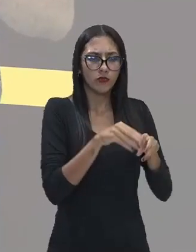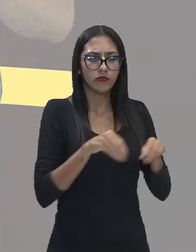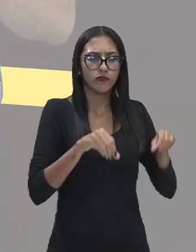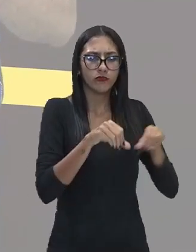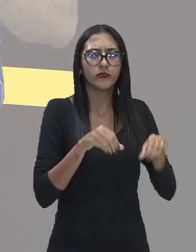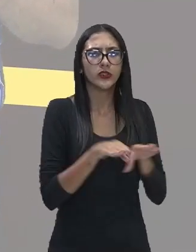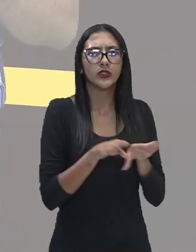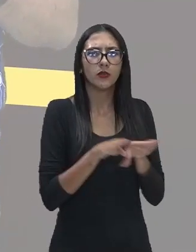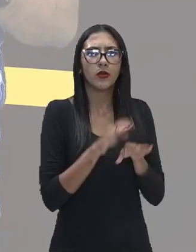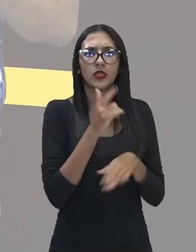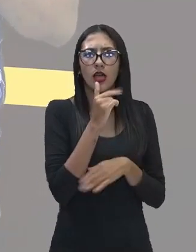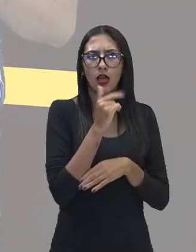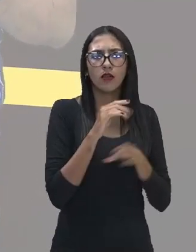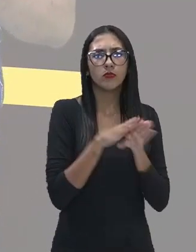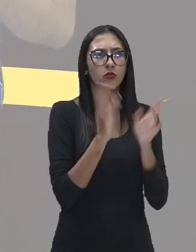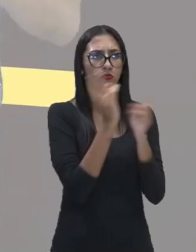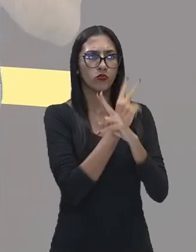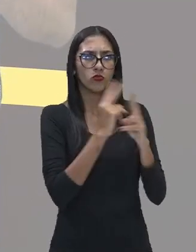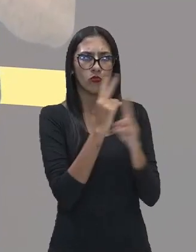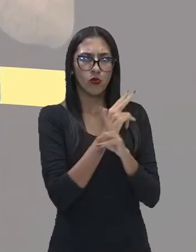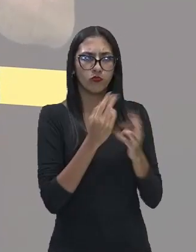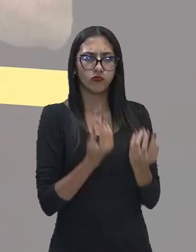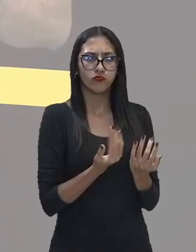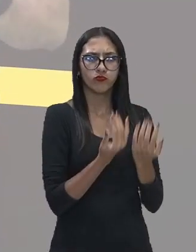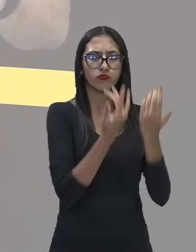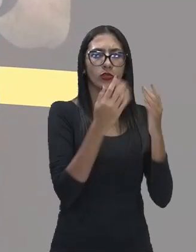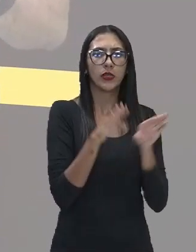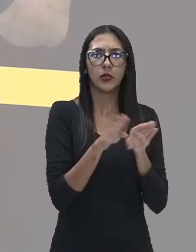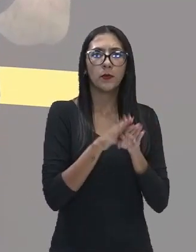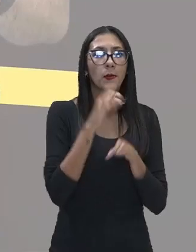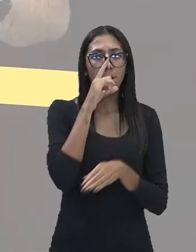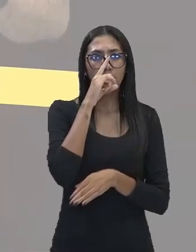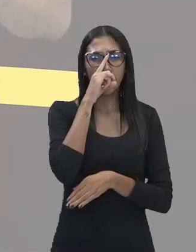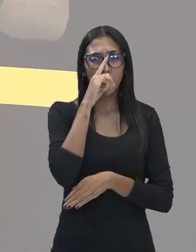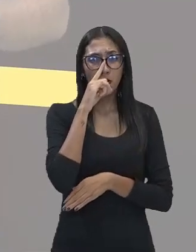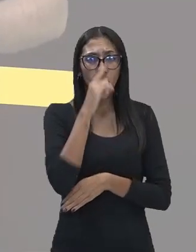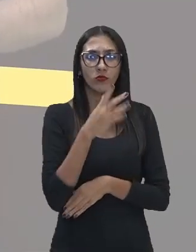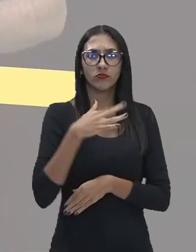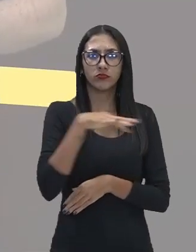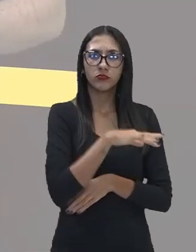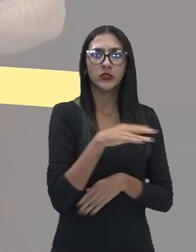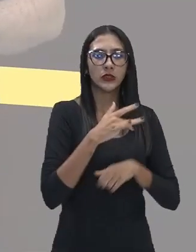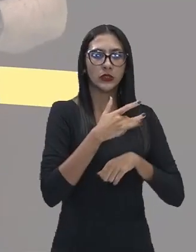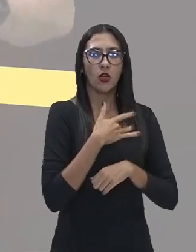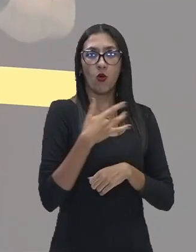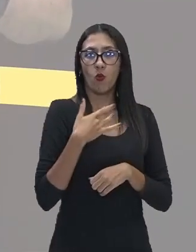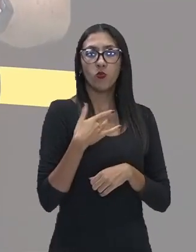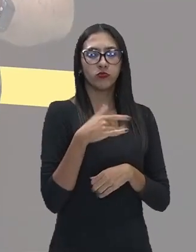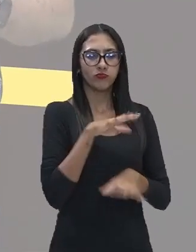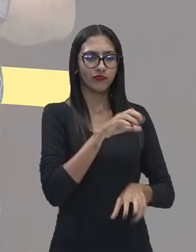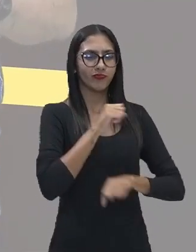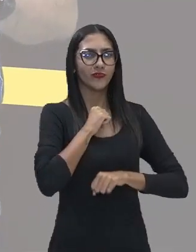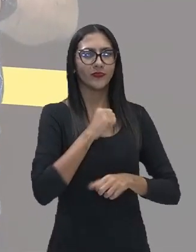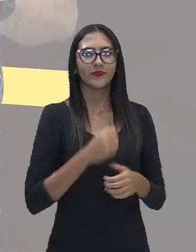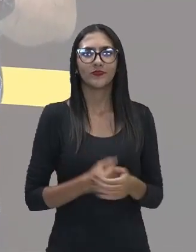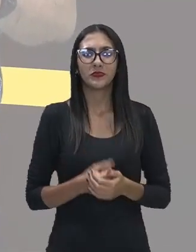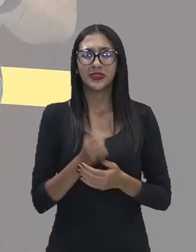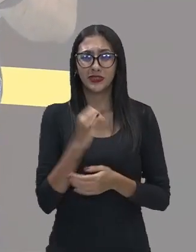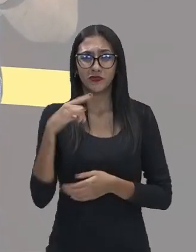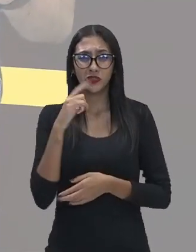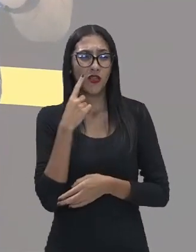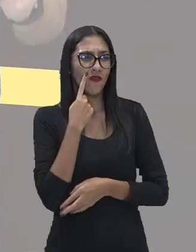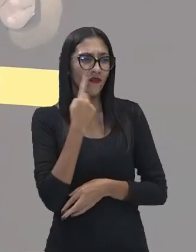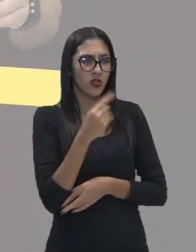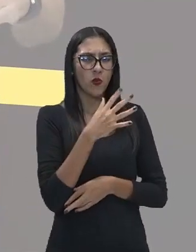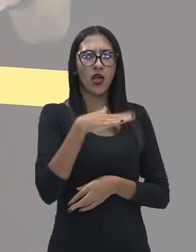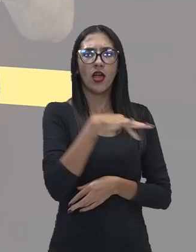da água, do ar, além de riscos à saúde pública. Se você já viu um lixão, é uma área daquelas onde